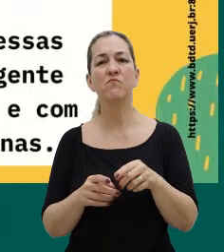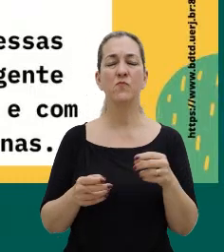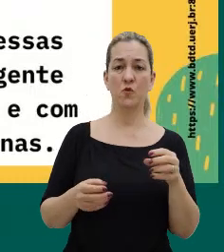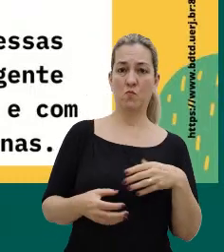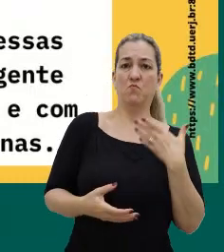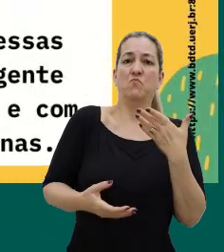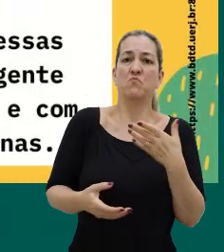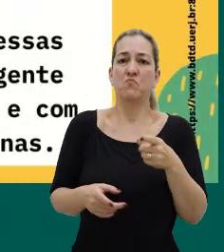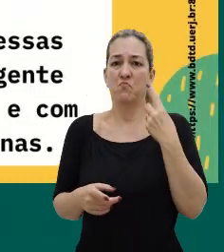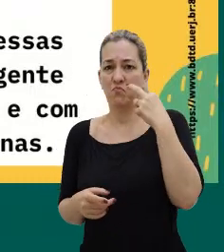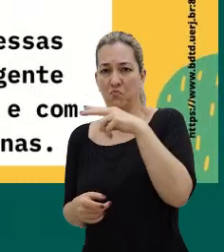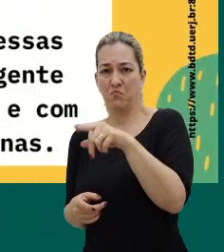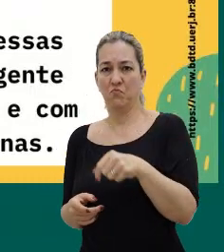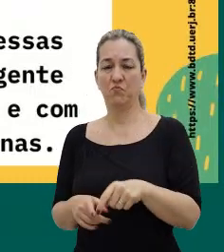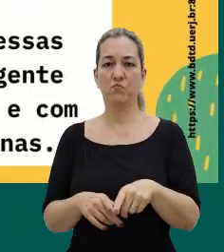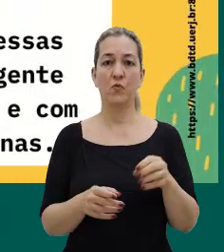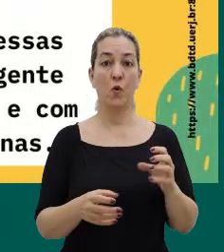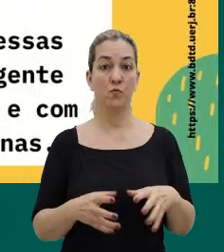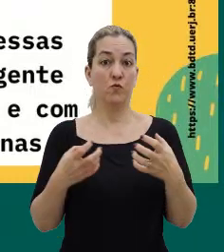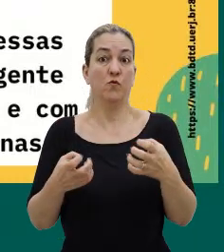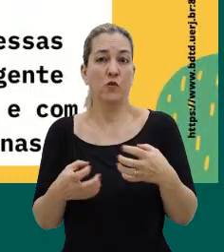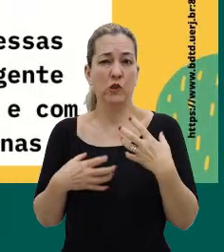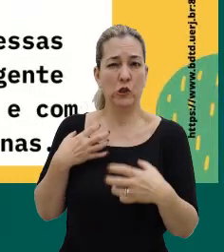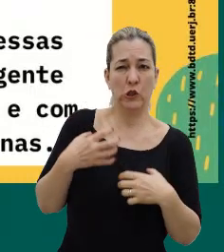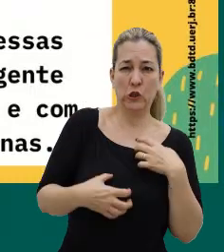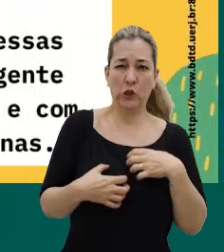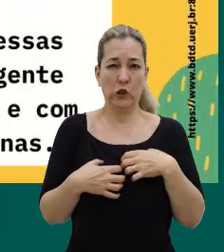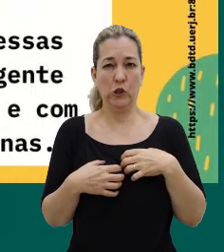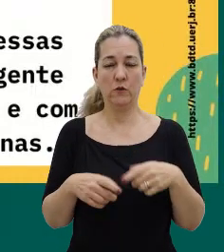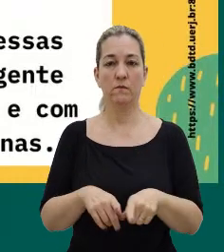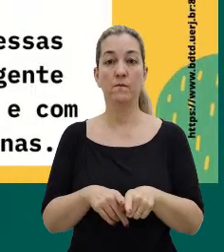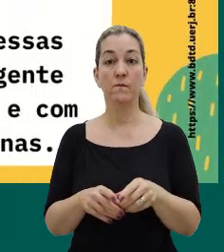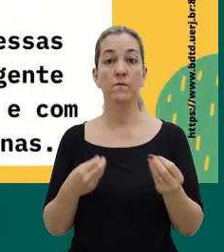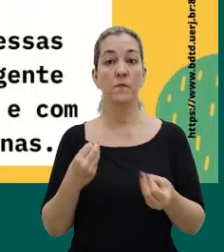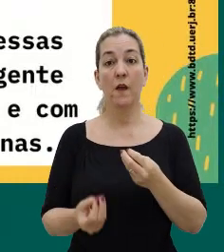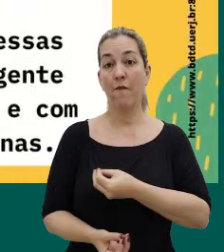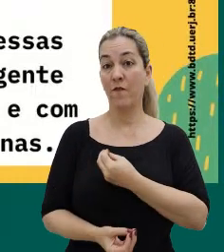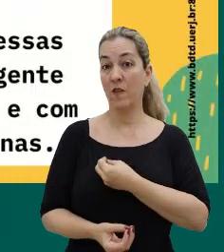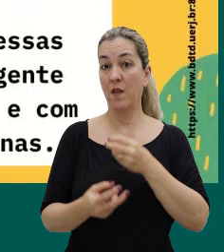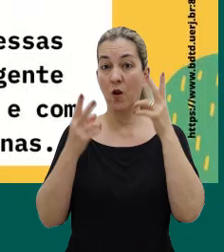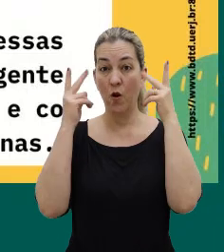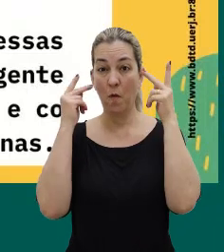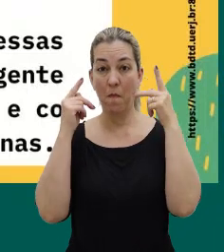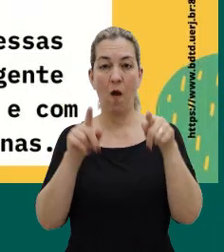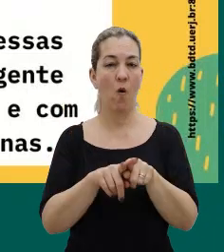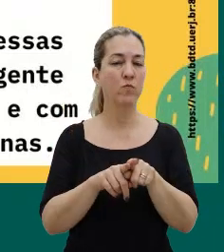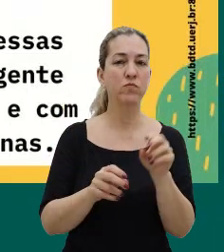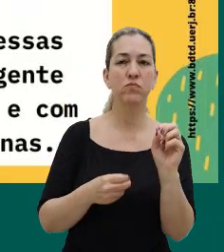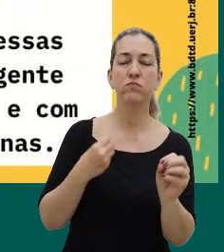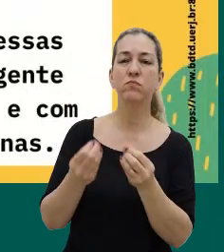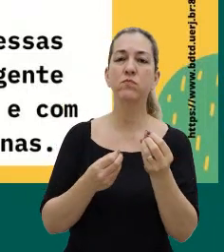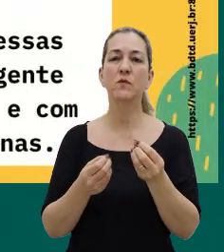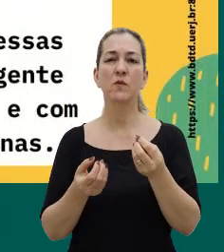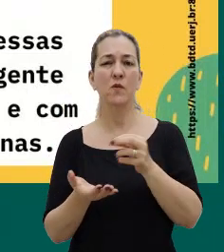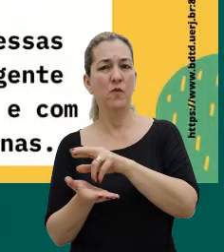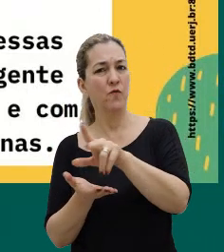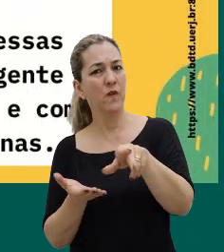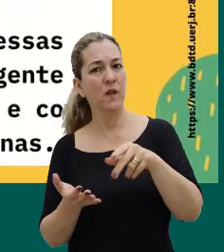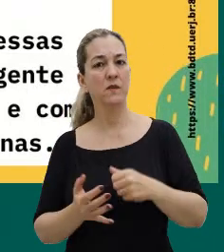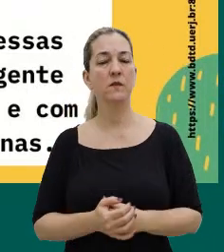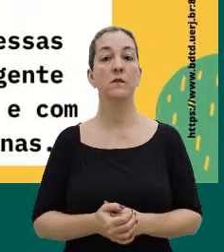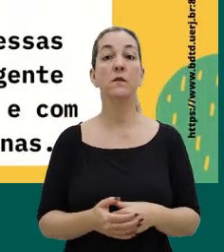de rompantes, de certos impulsos, né, ou seja, a vida normal, ela é composta por todas essas adversidades.